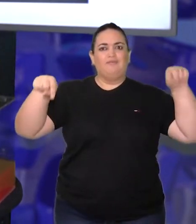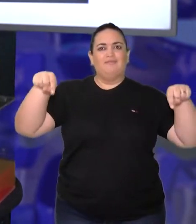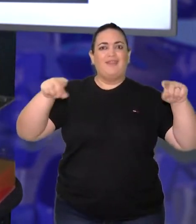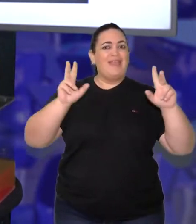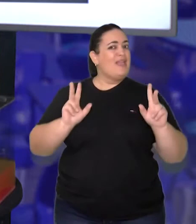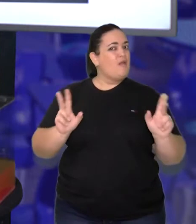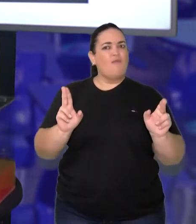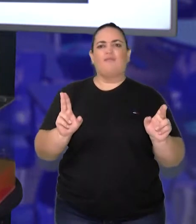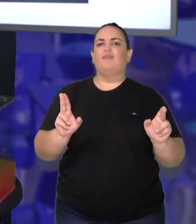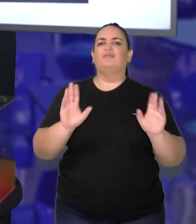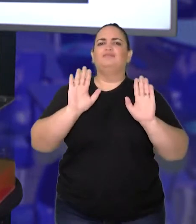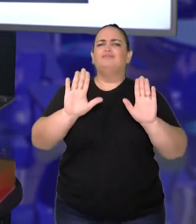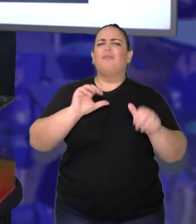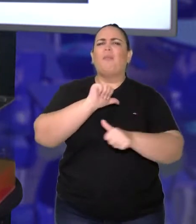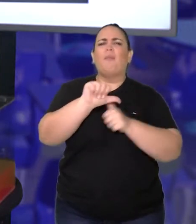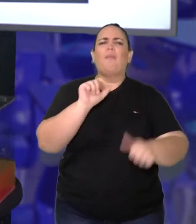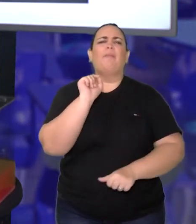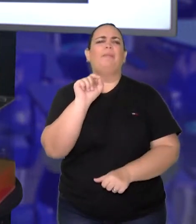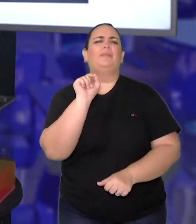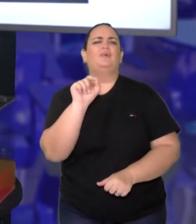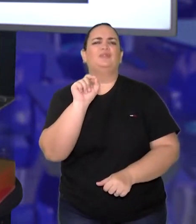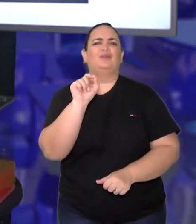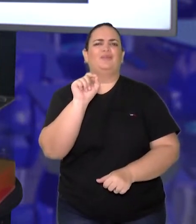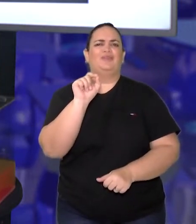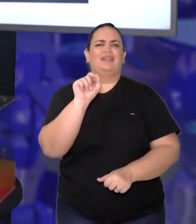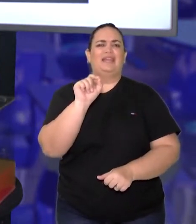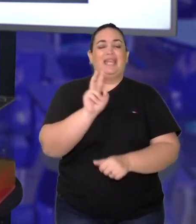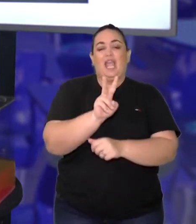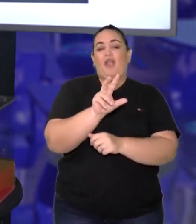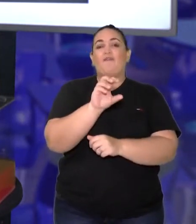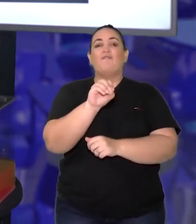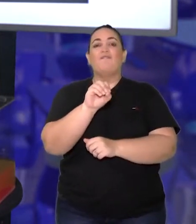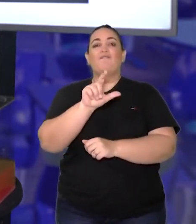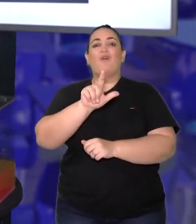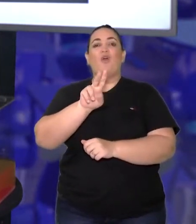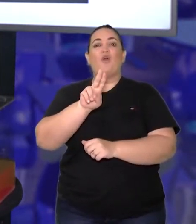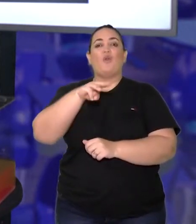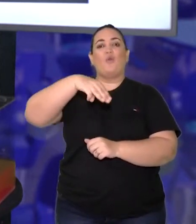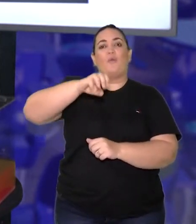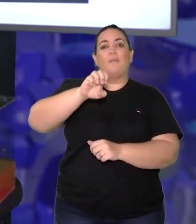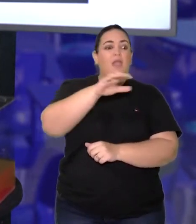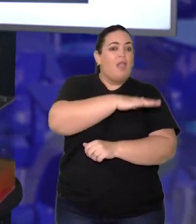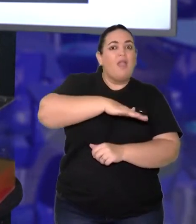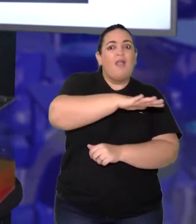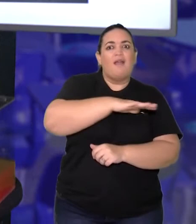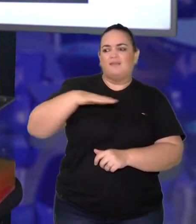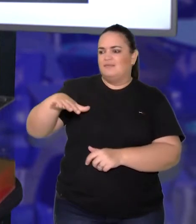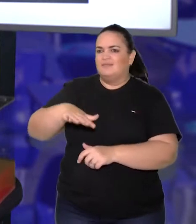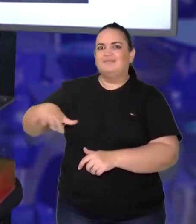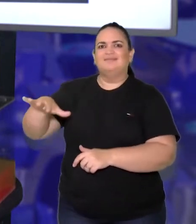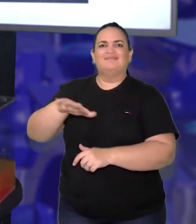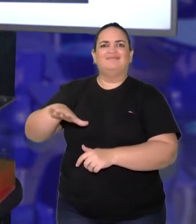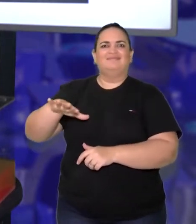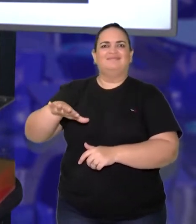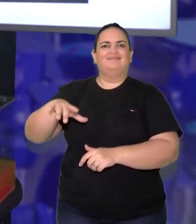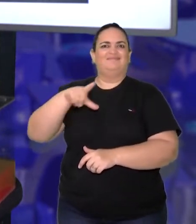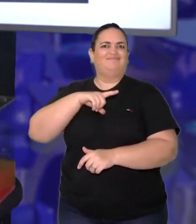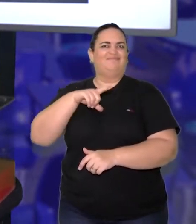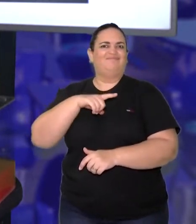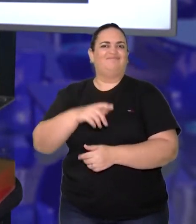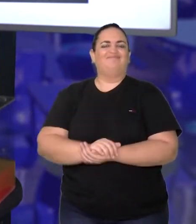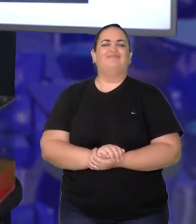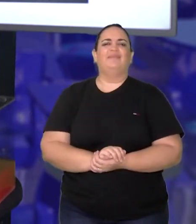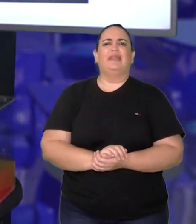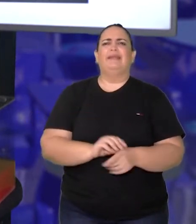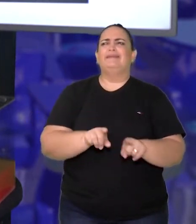vai mudar é justamente o volume, o espaço ocupado que o objeto vai conter e,